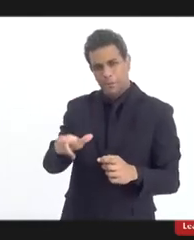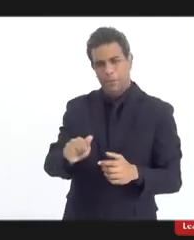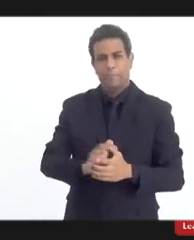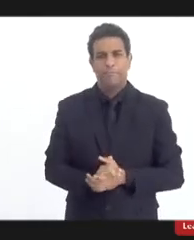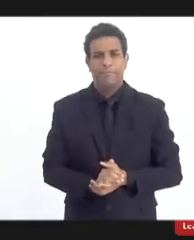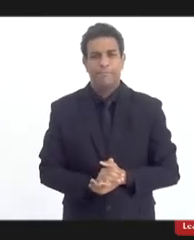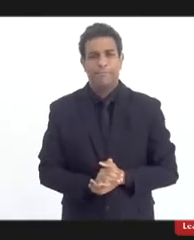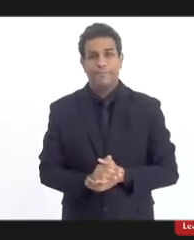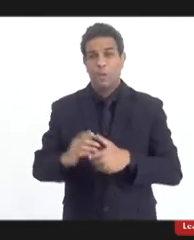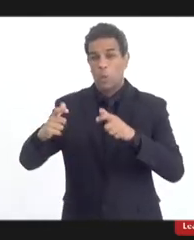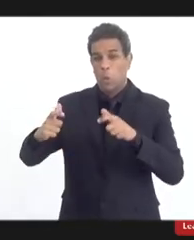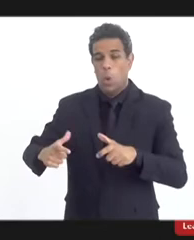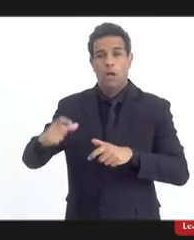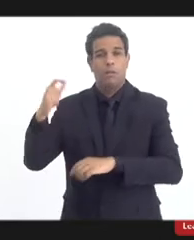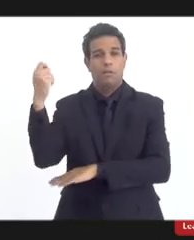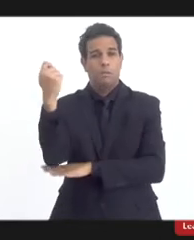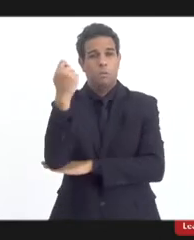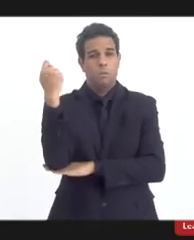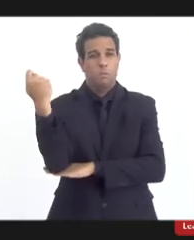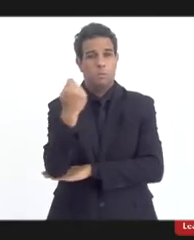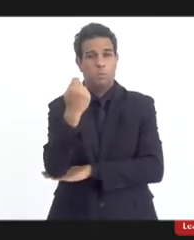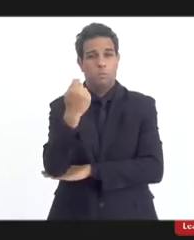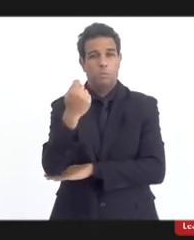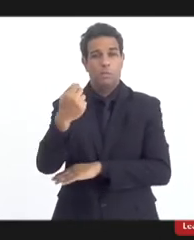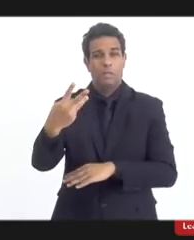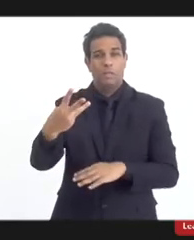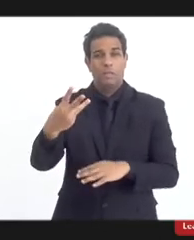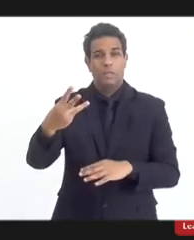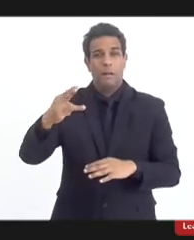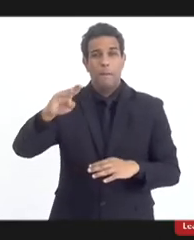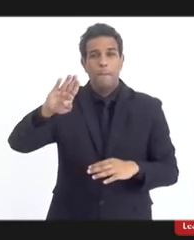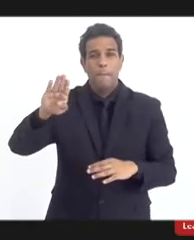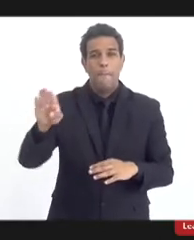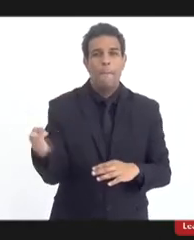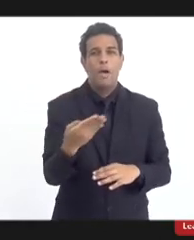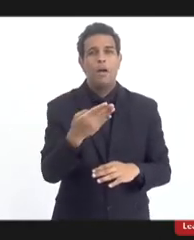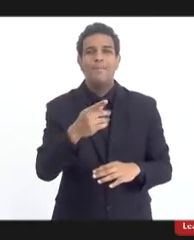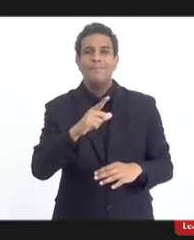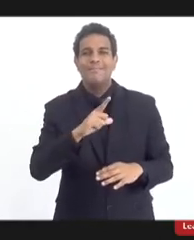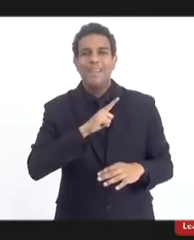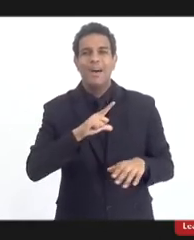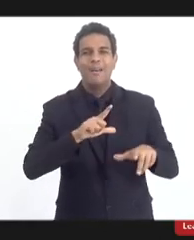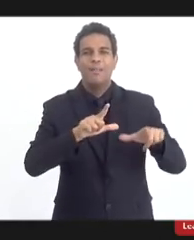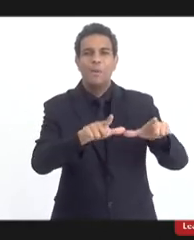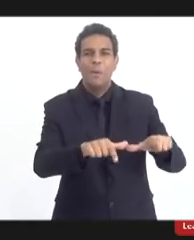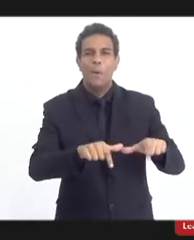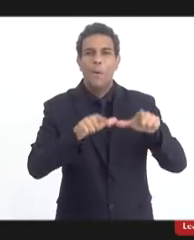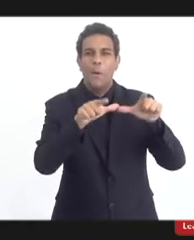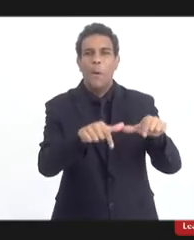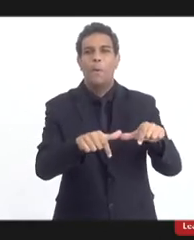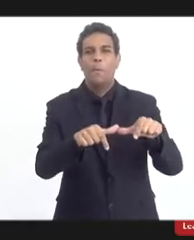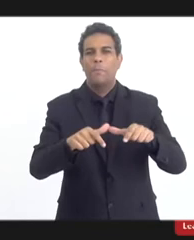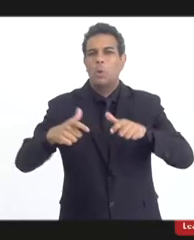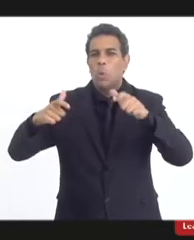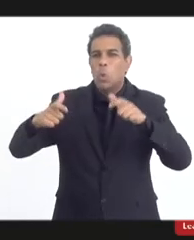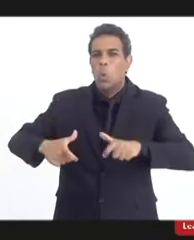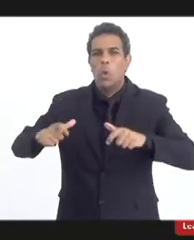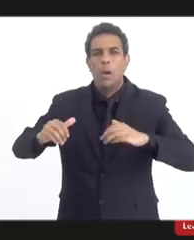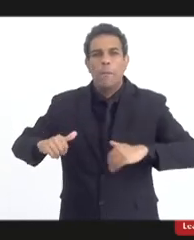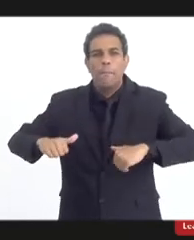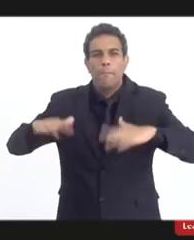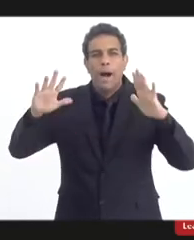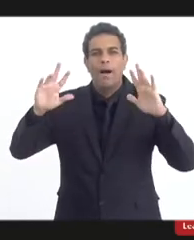que no Rio Grande do Sul nós temos 3 milhões de macumbeiros num dos estados mais